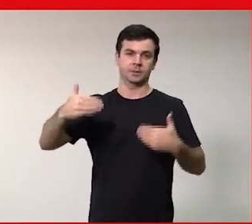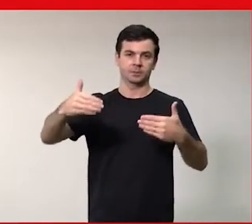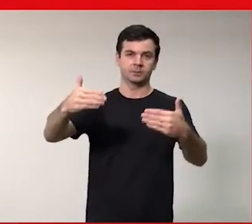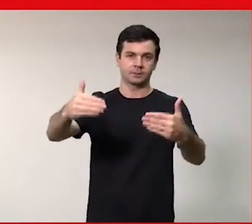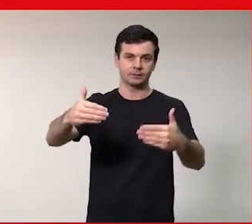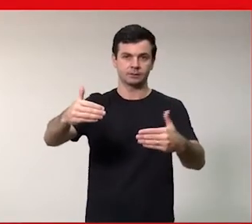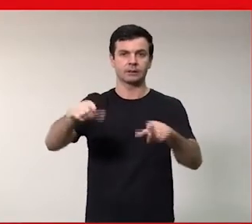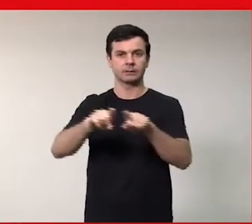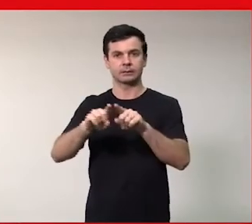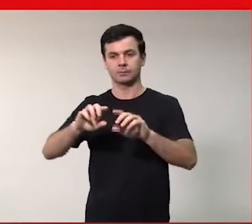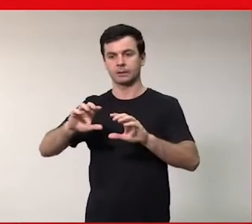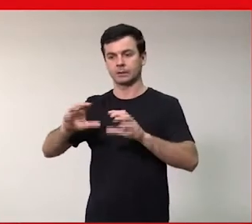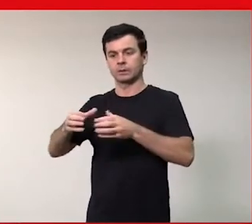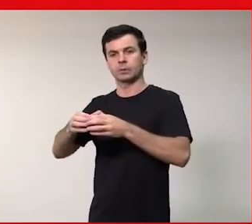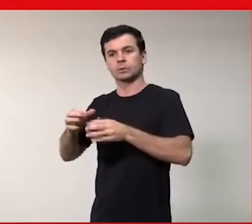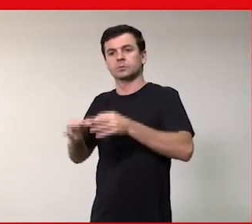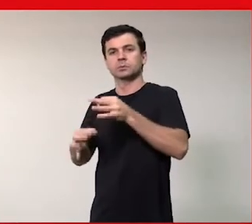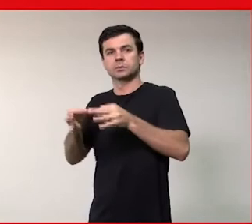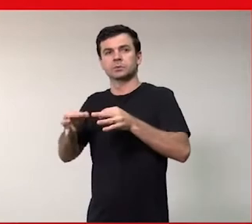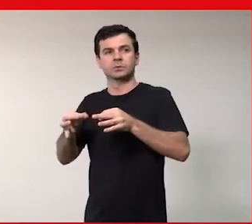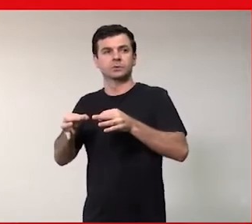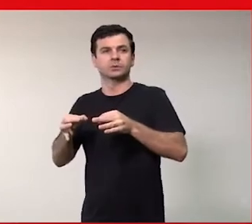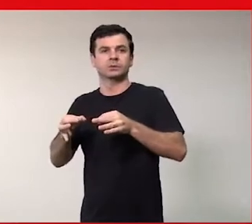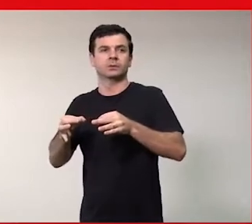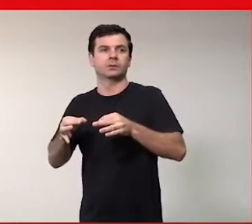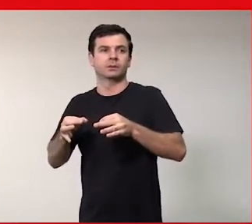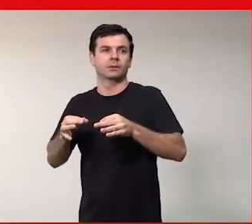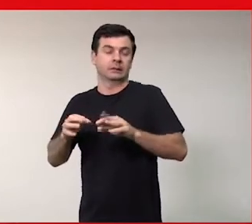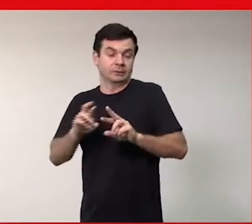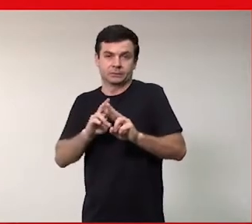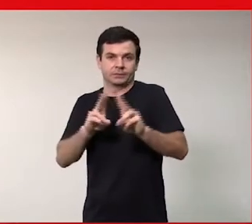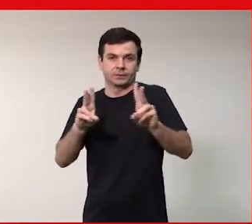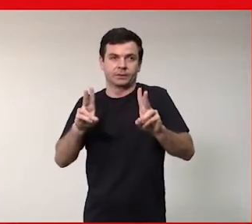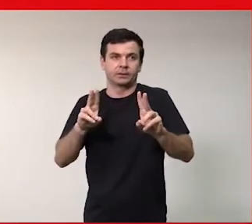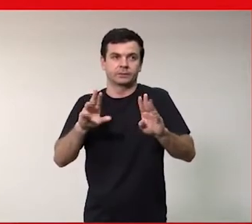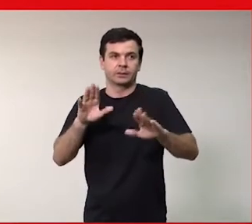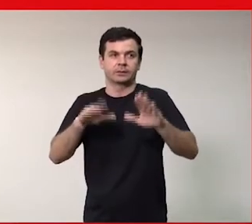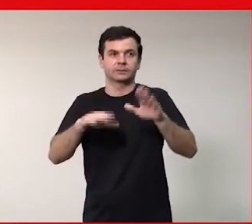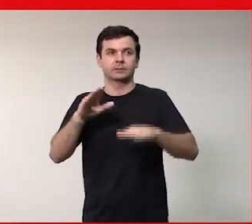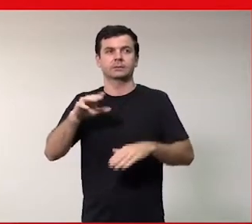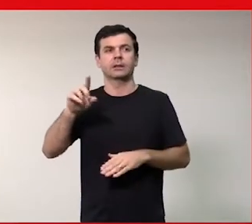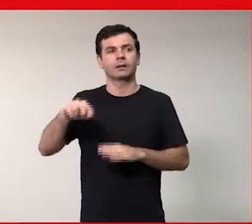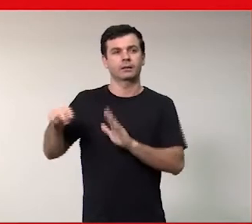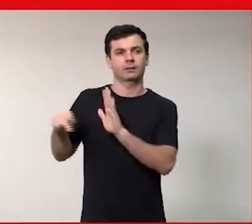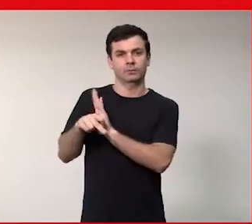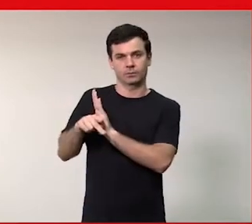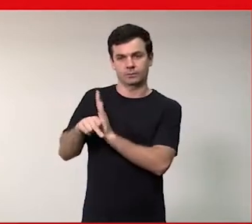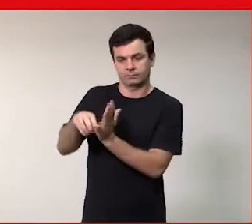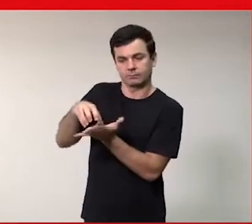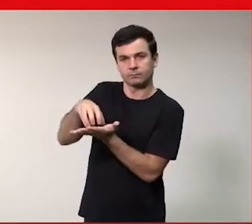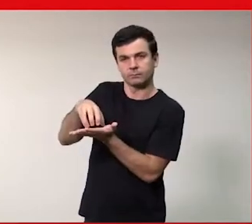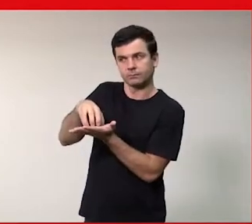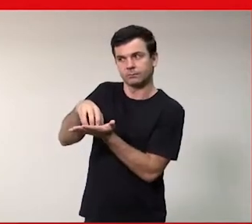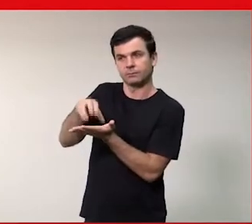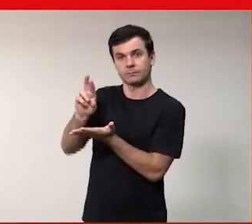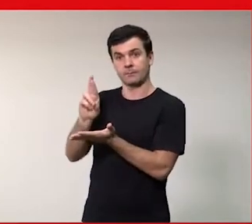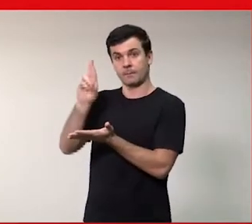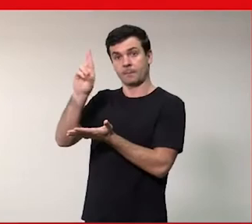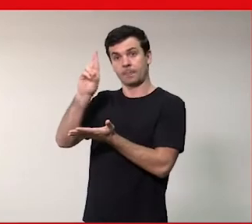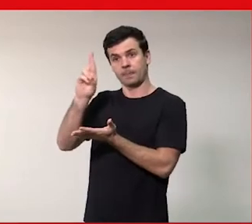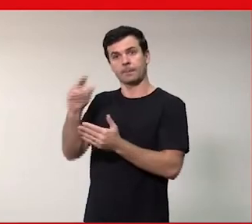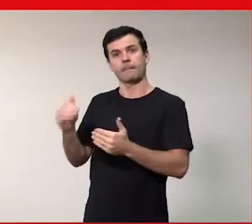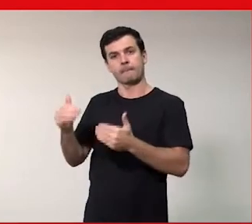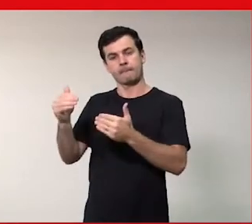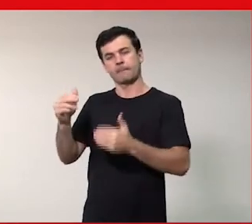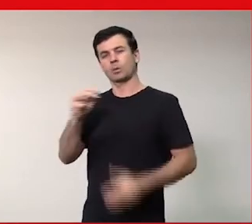no judiciário as bancas não são tipo essa SESP normalmente é o próprio órgão o próprio ramo do ministério